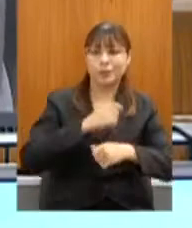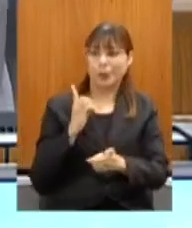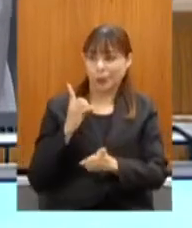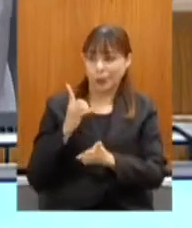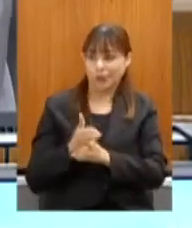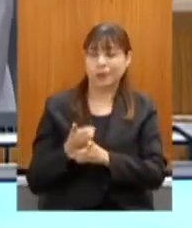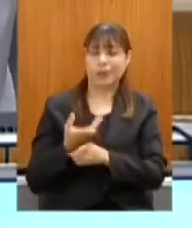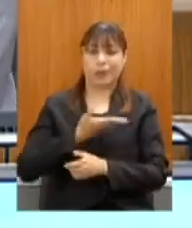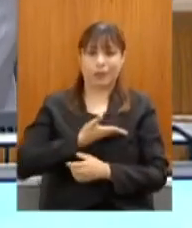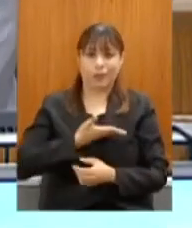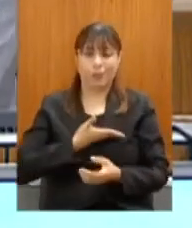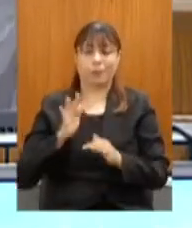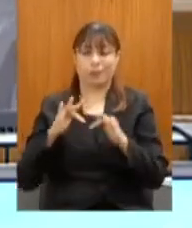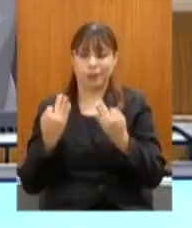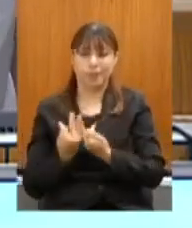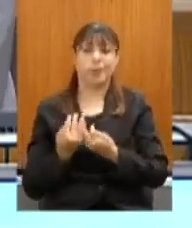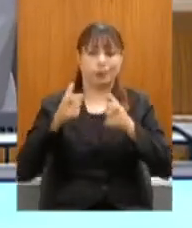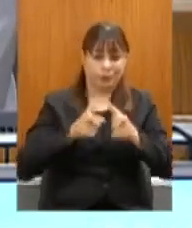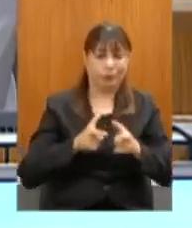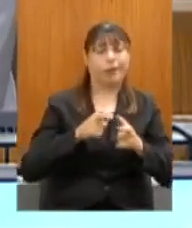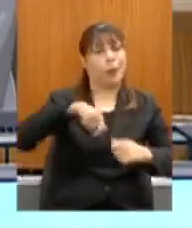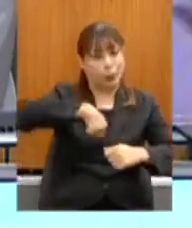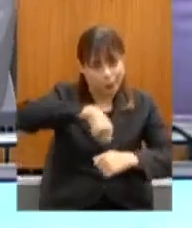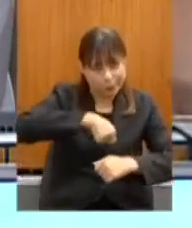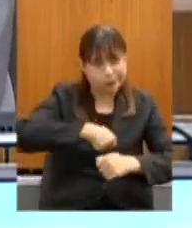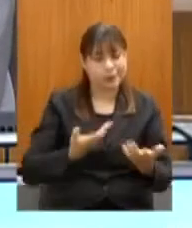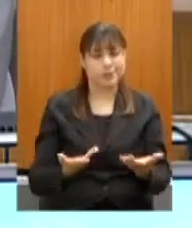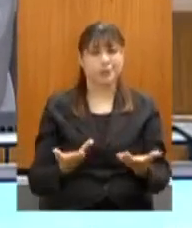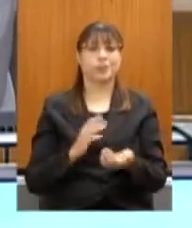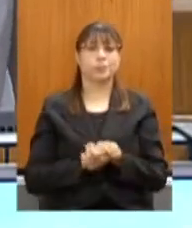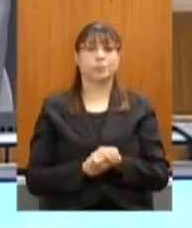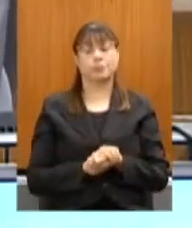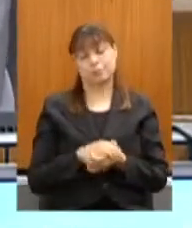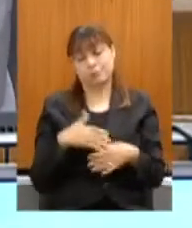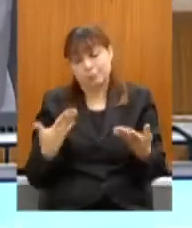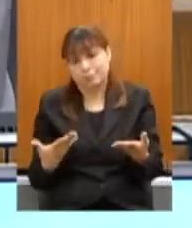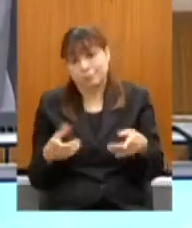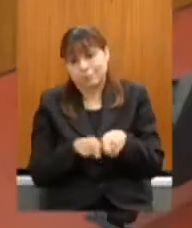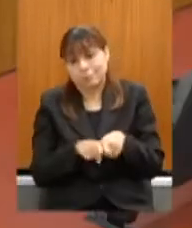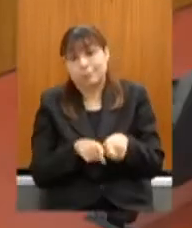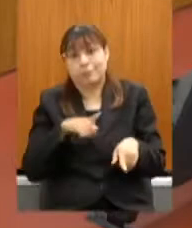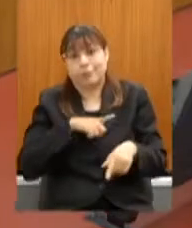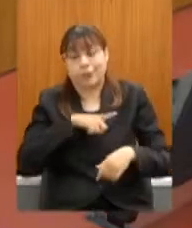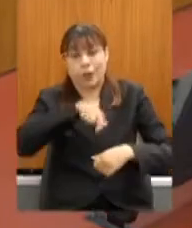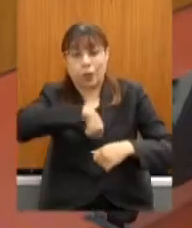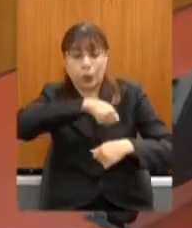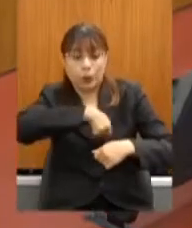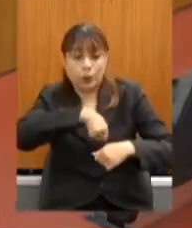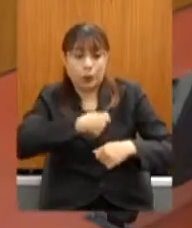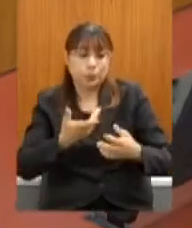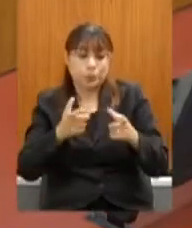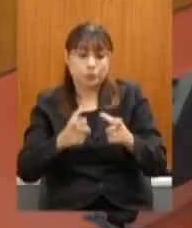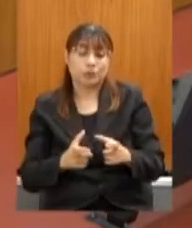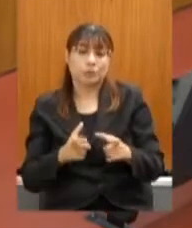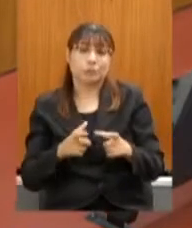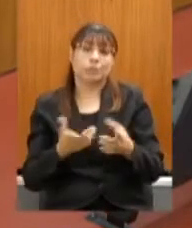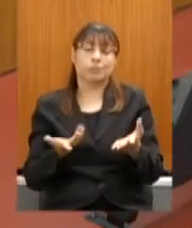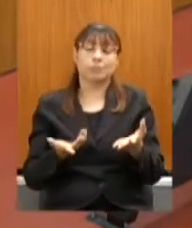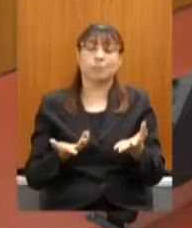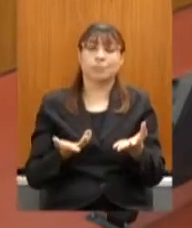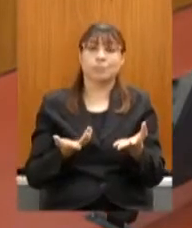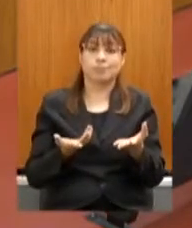amigos na cozinha e temos, para além disso, uma cozinha totalmente autêntica.